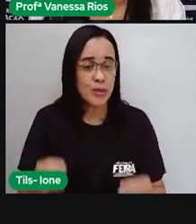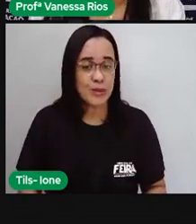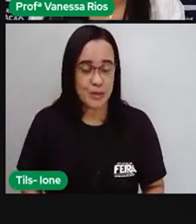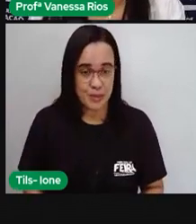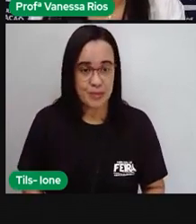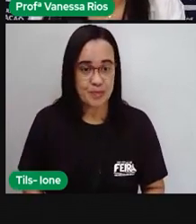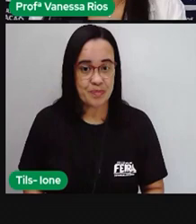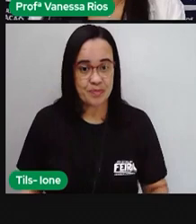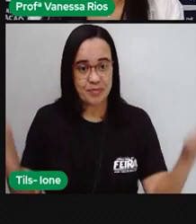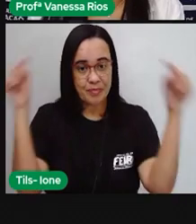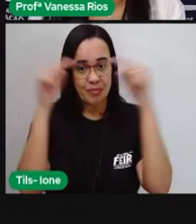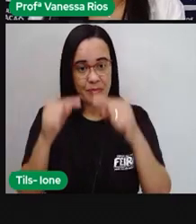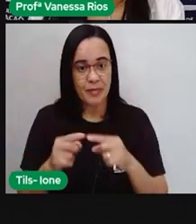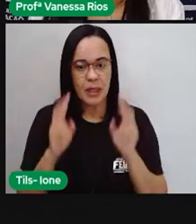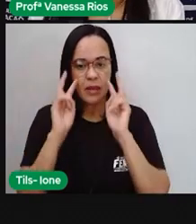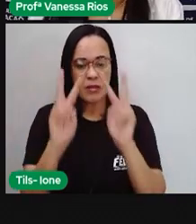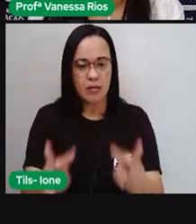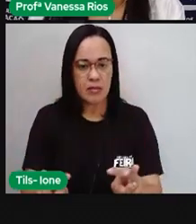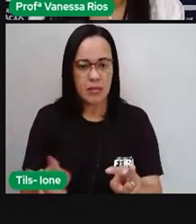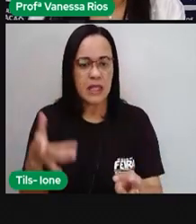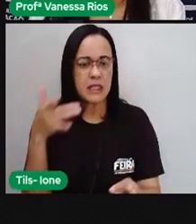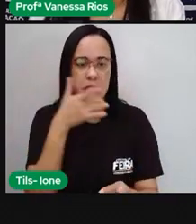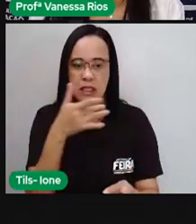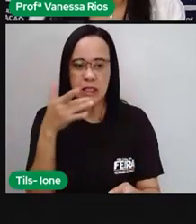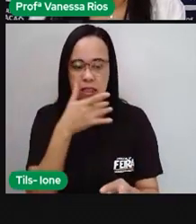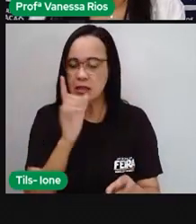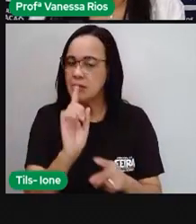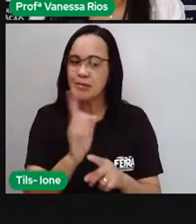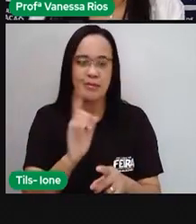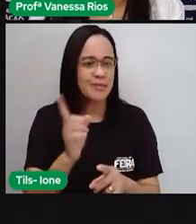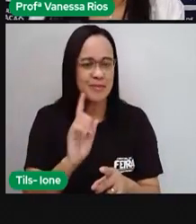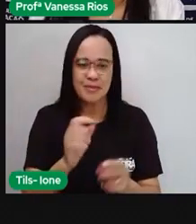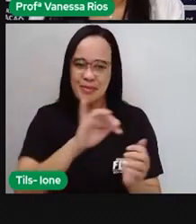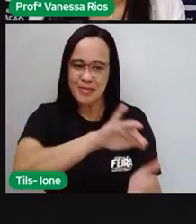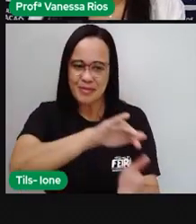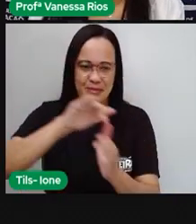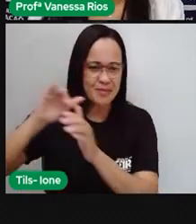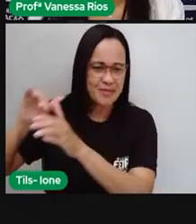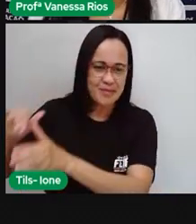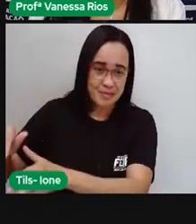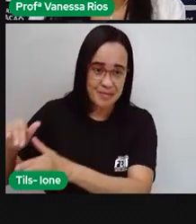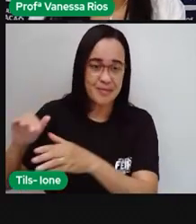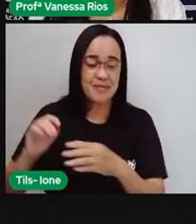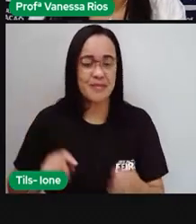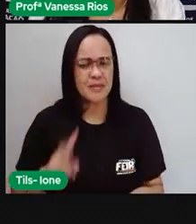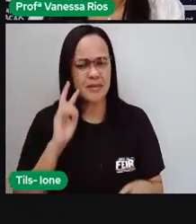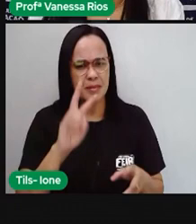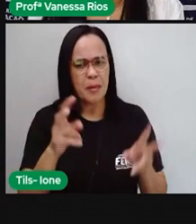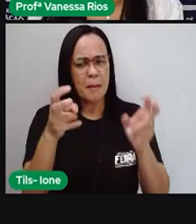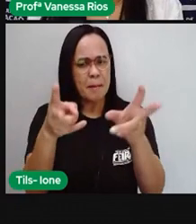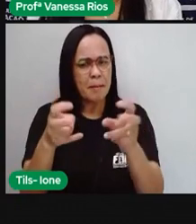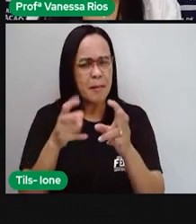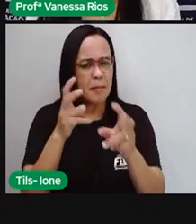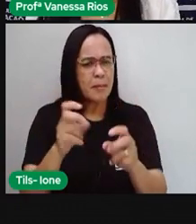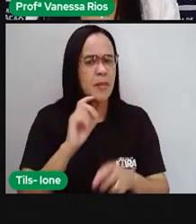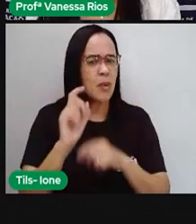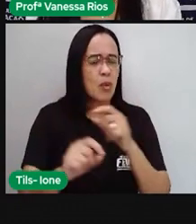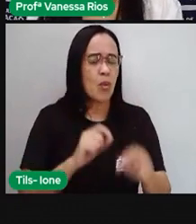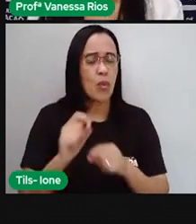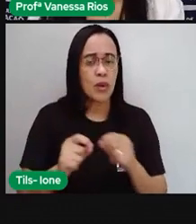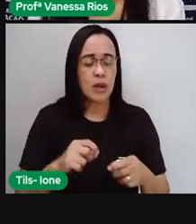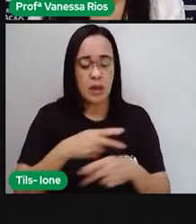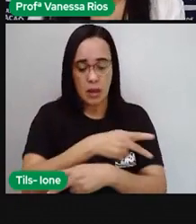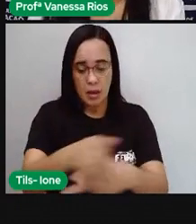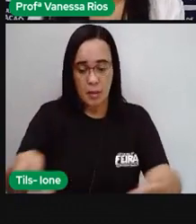que a gente vai observar não é no sabor nem na beleza da pizza, não, tá bom? Vocês já perceberam aí que a pizza,